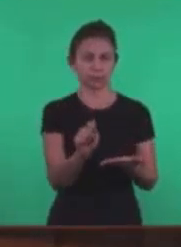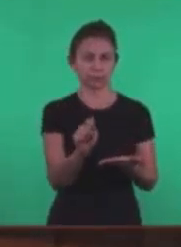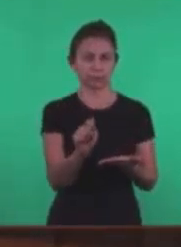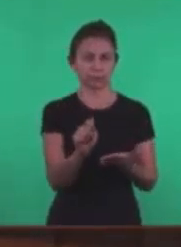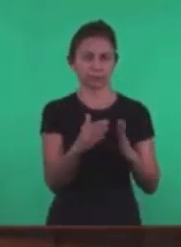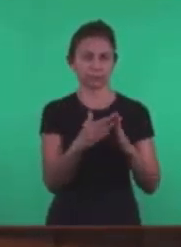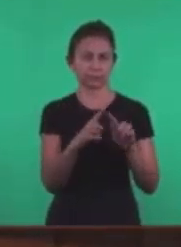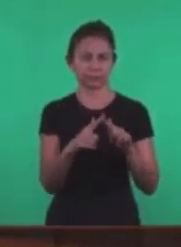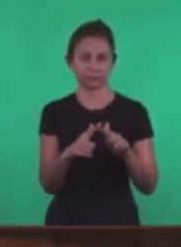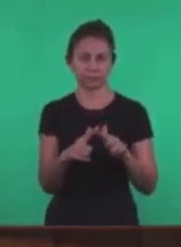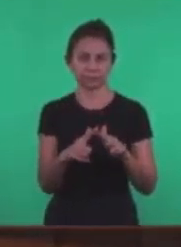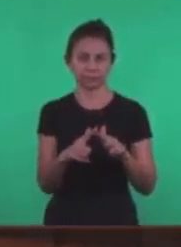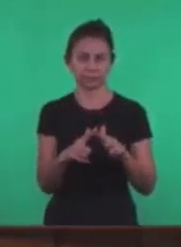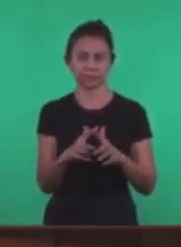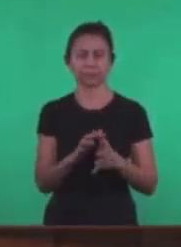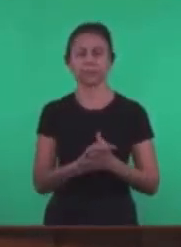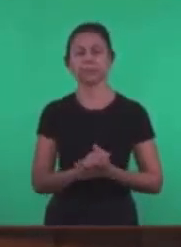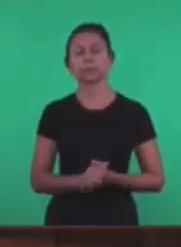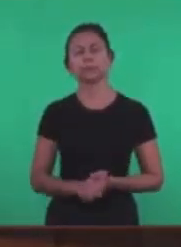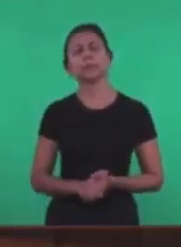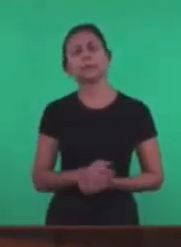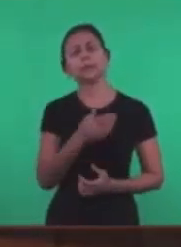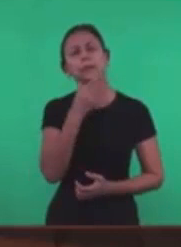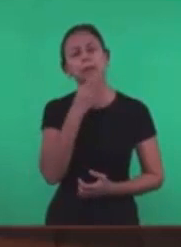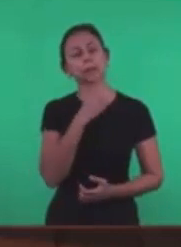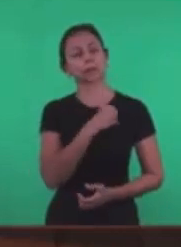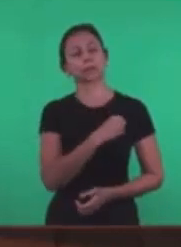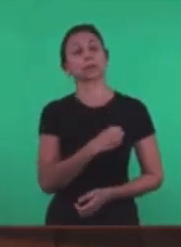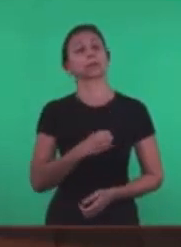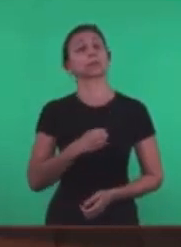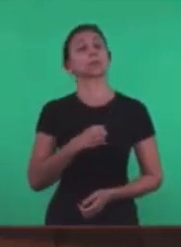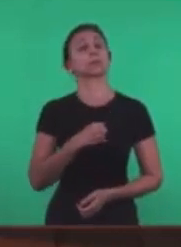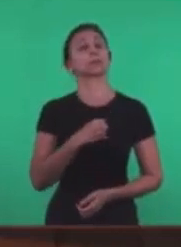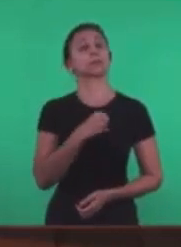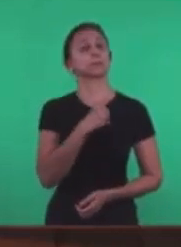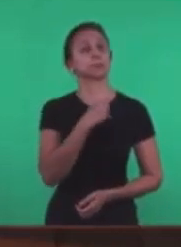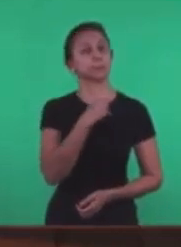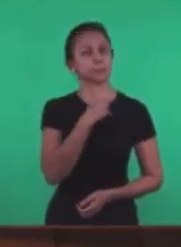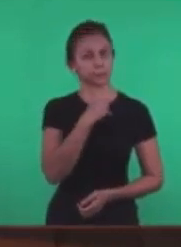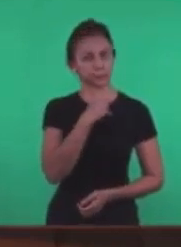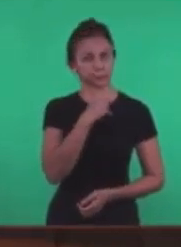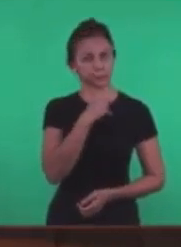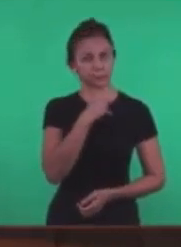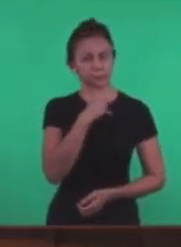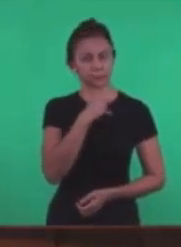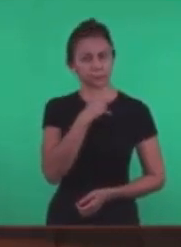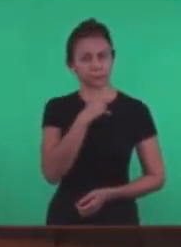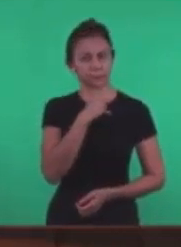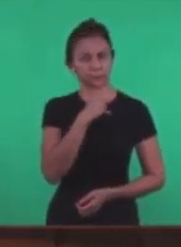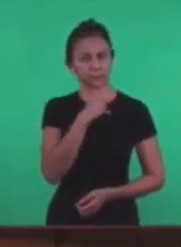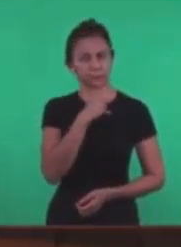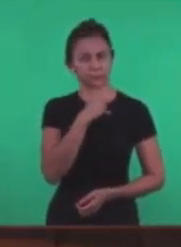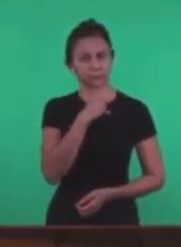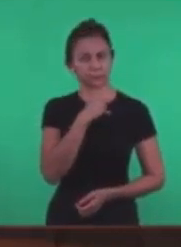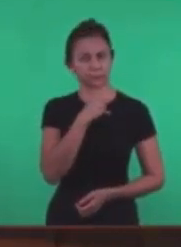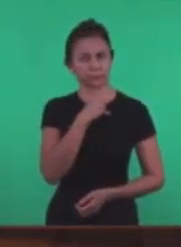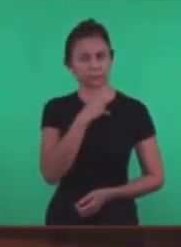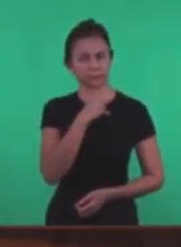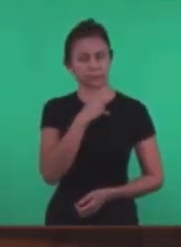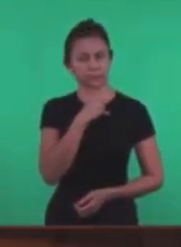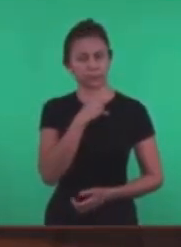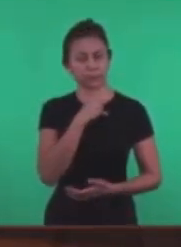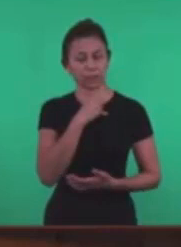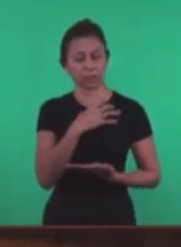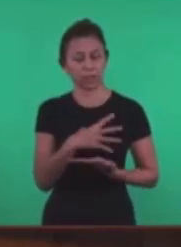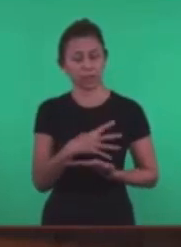João Teve o arrebatamento A primeira preocupação